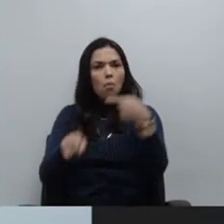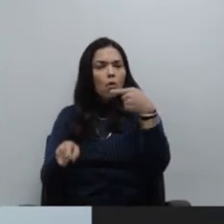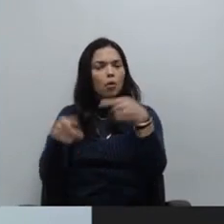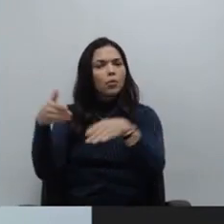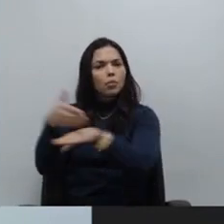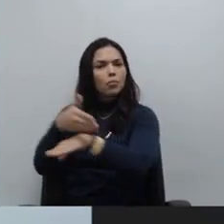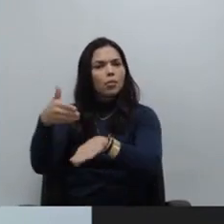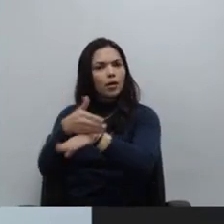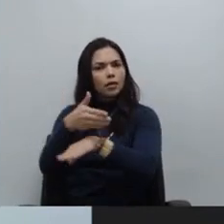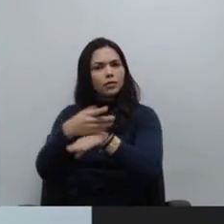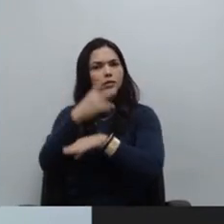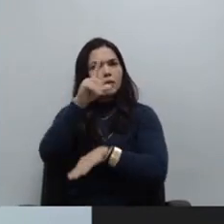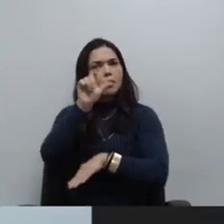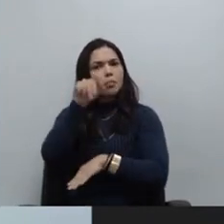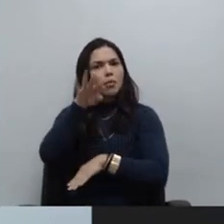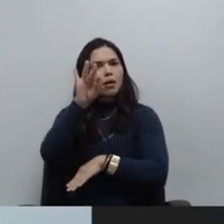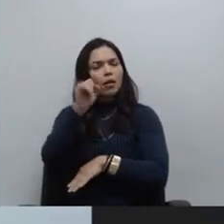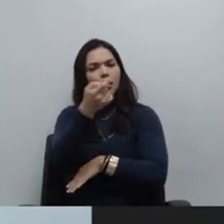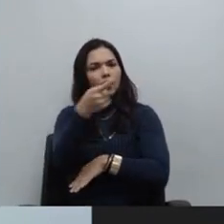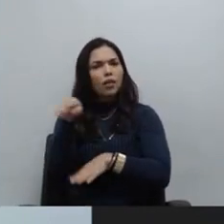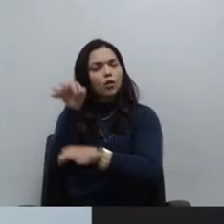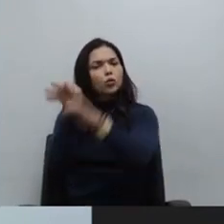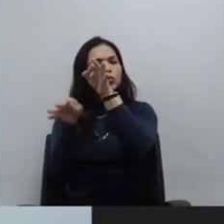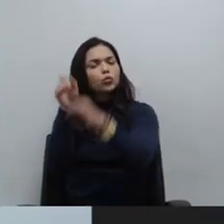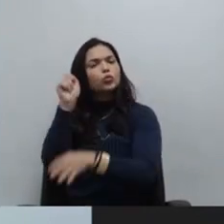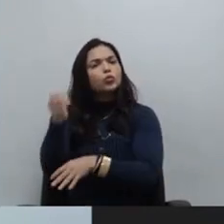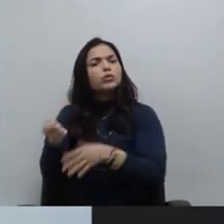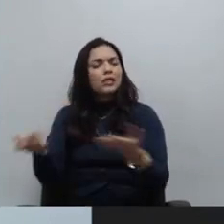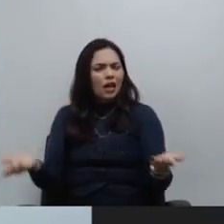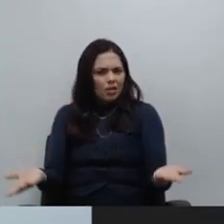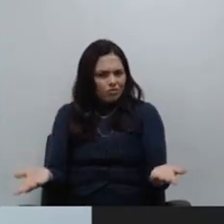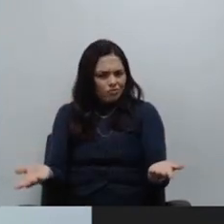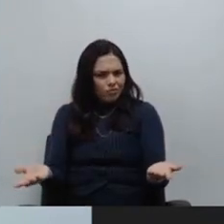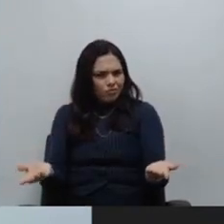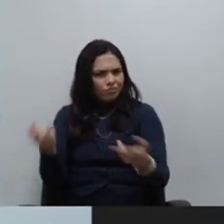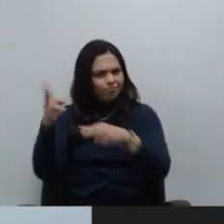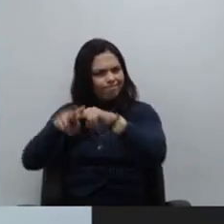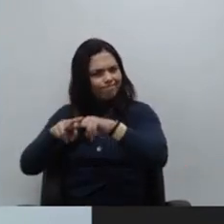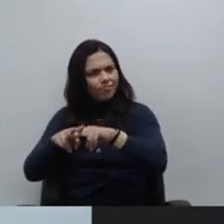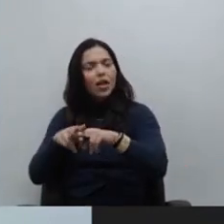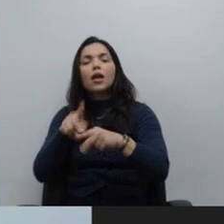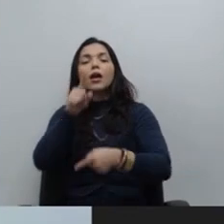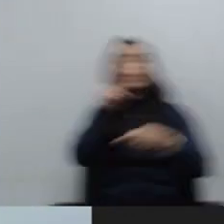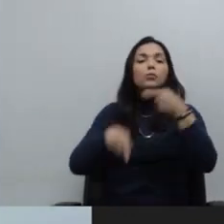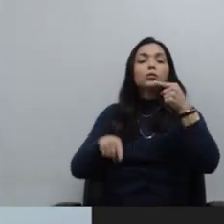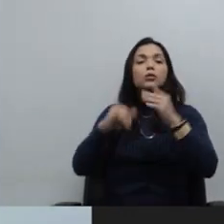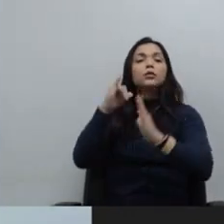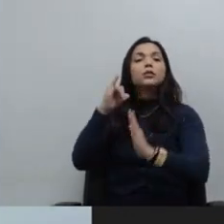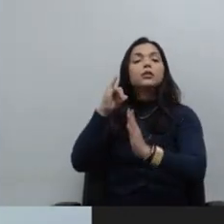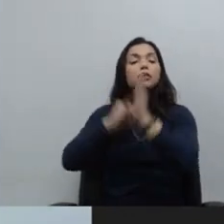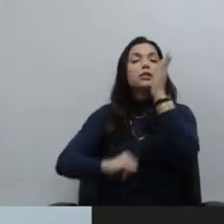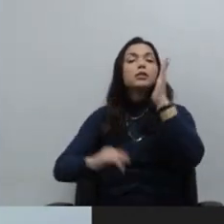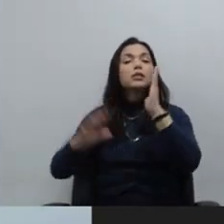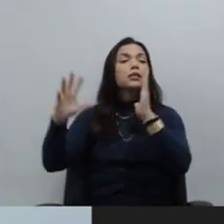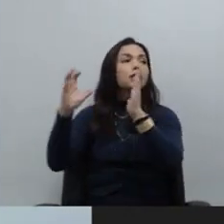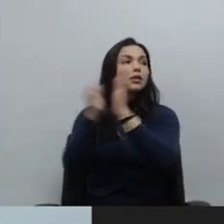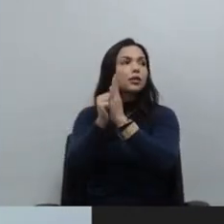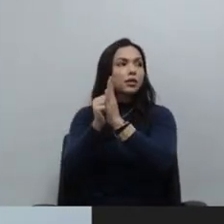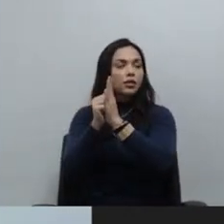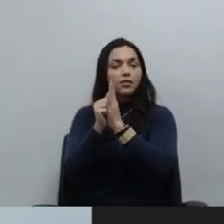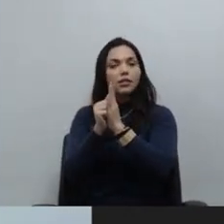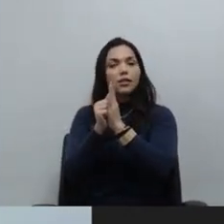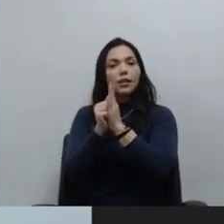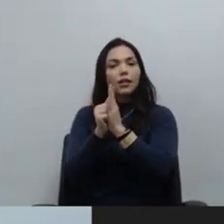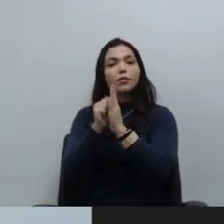dos plantões judiciários e eles também estão proibidos de se inscrever, ou melhor, de serem designados para